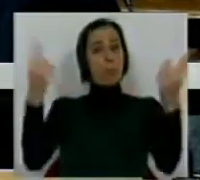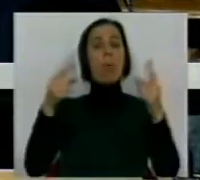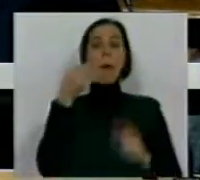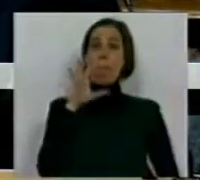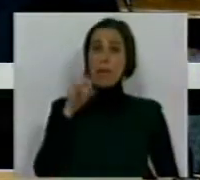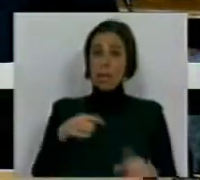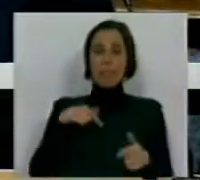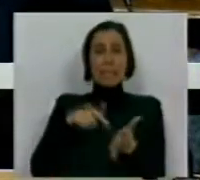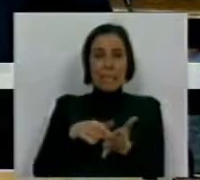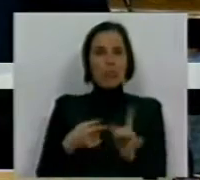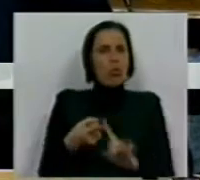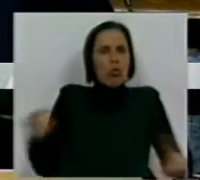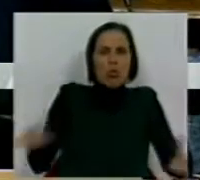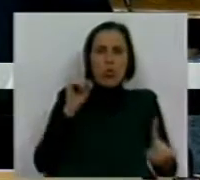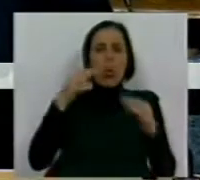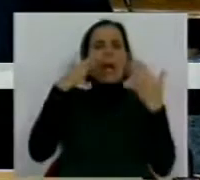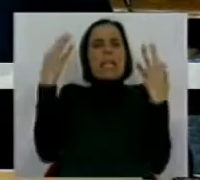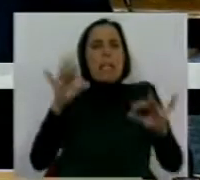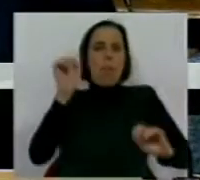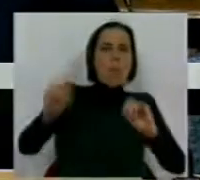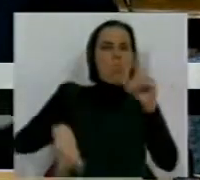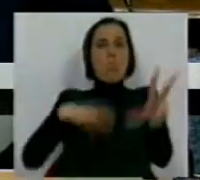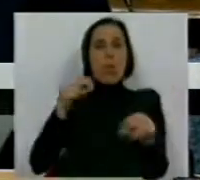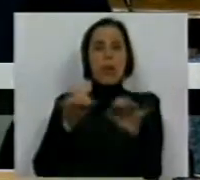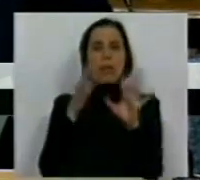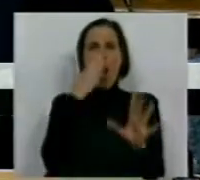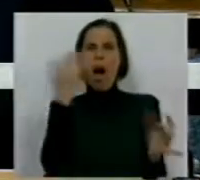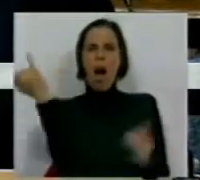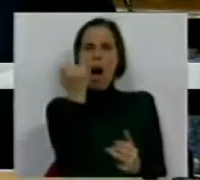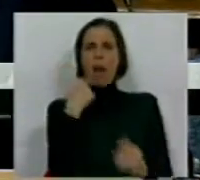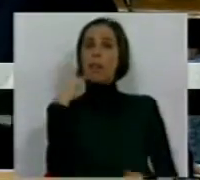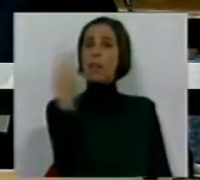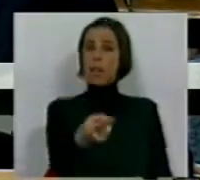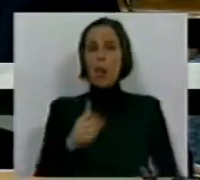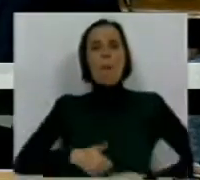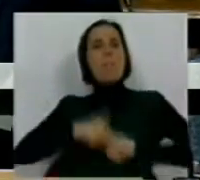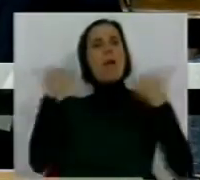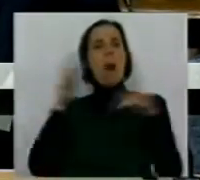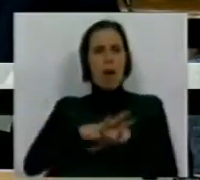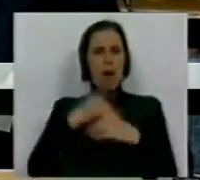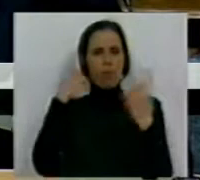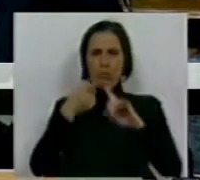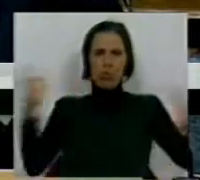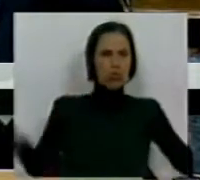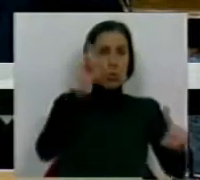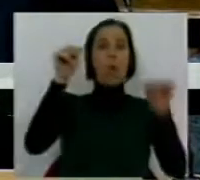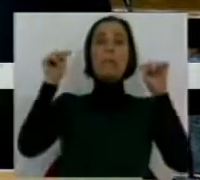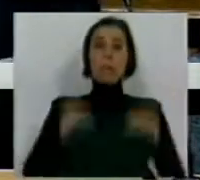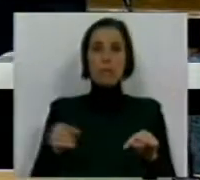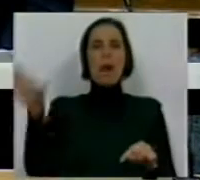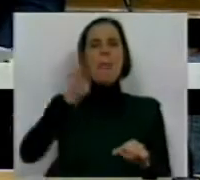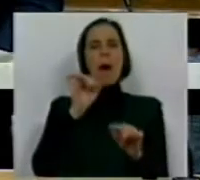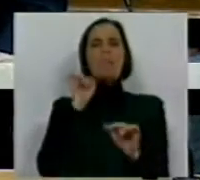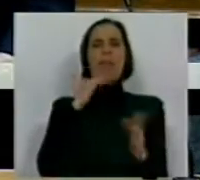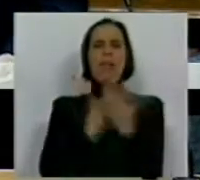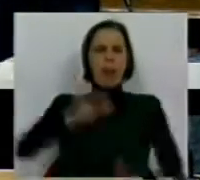Para o PCP este diploma não visa simplificar, modernizar, como hipocritamente foi aqui dito, ou melhorar a administração pública. Este diploma é mais uma